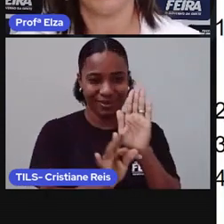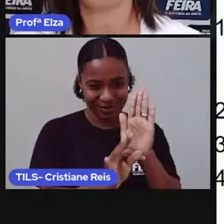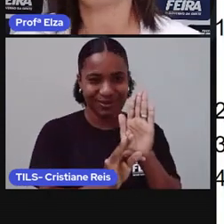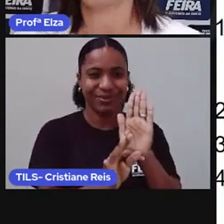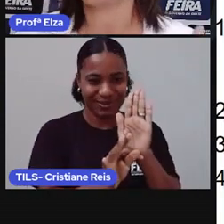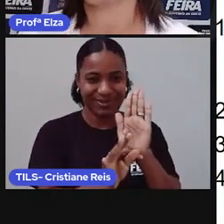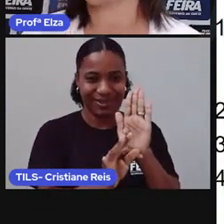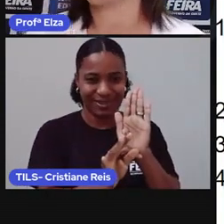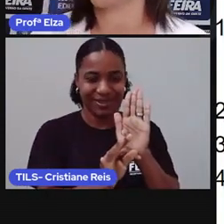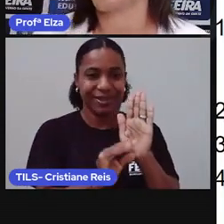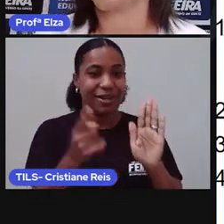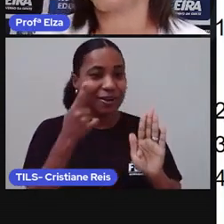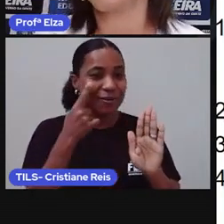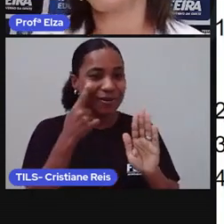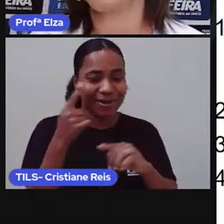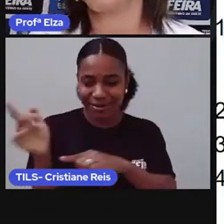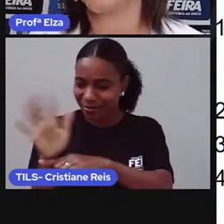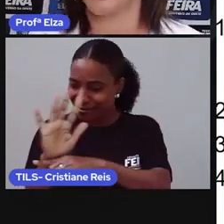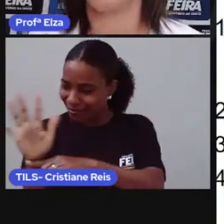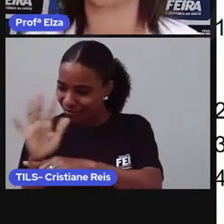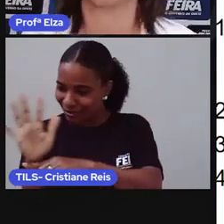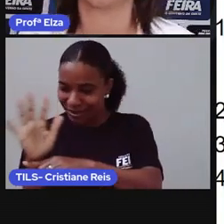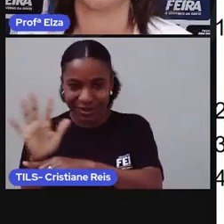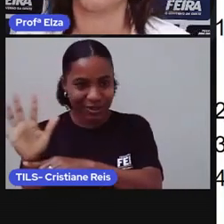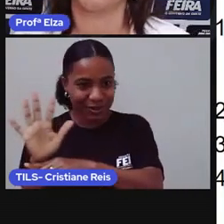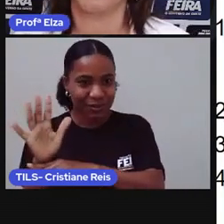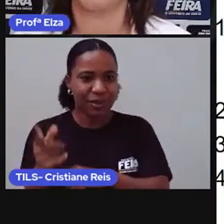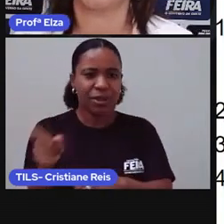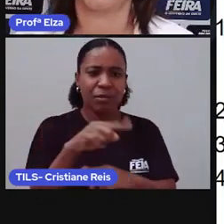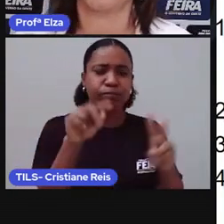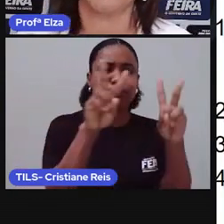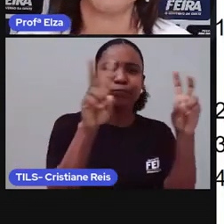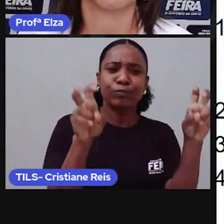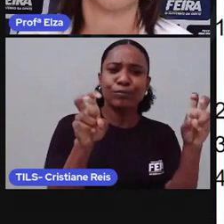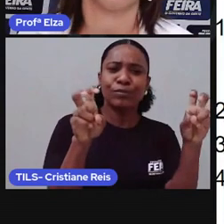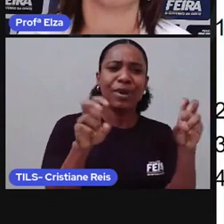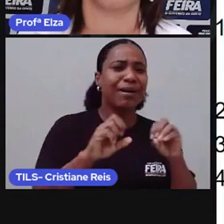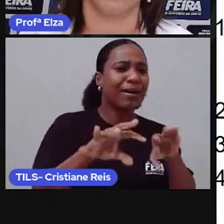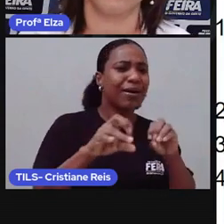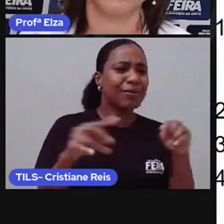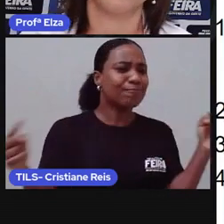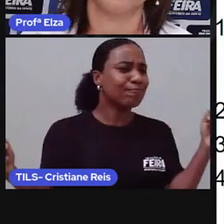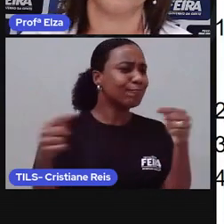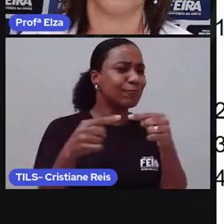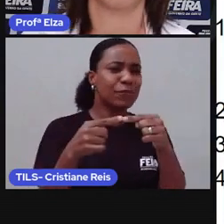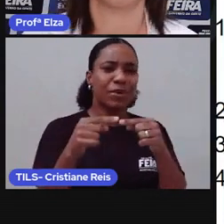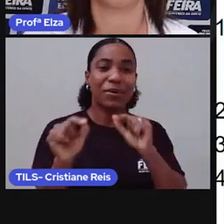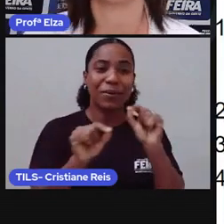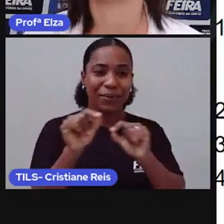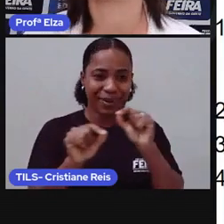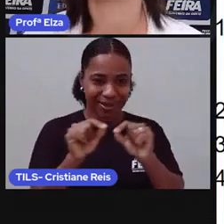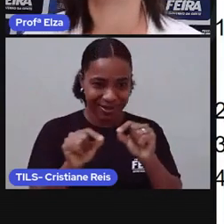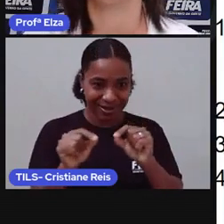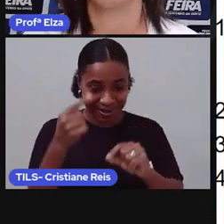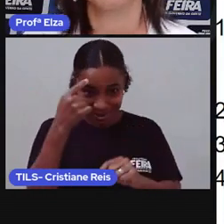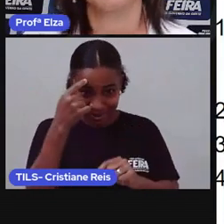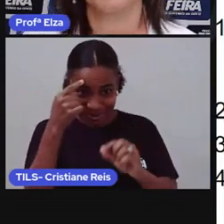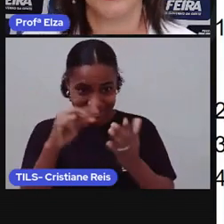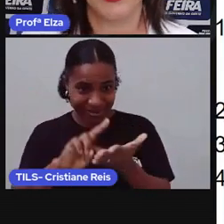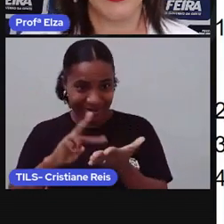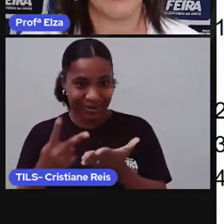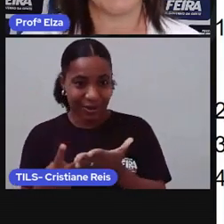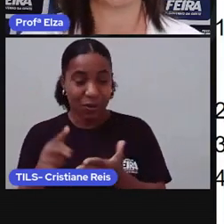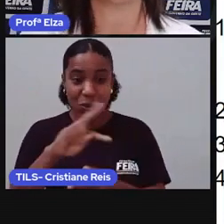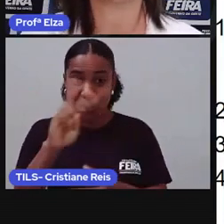ao vídeo assistido na aula anterior, Cultures Around the World, Culturas ao Redor do Mundo,